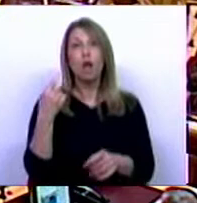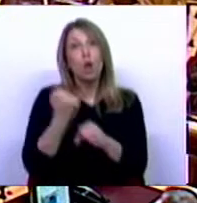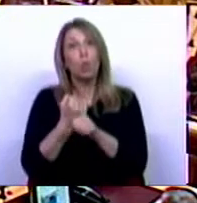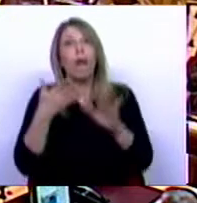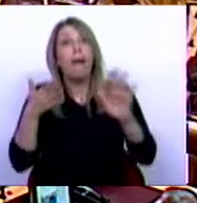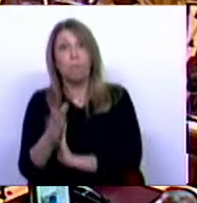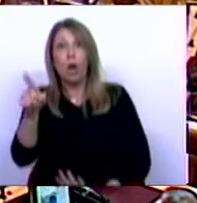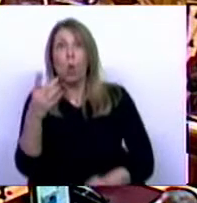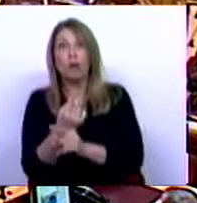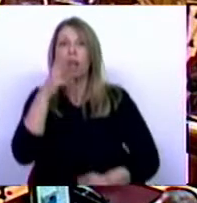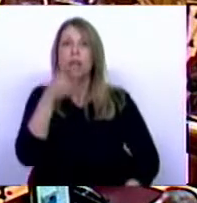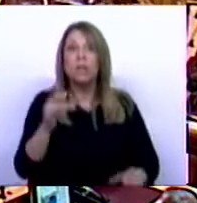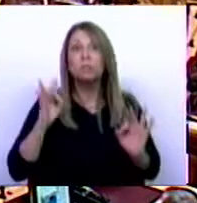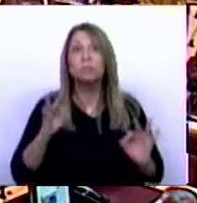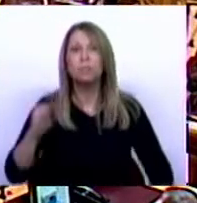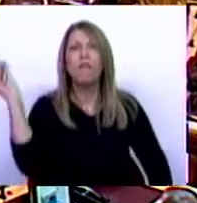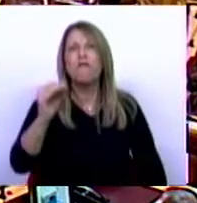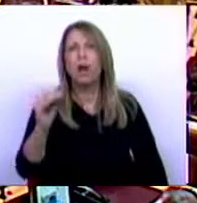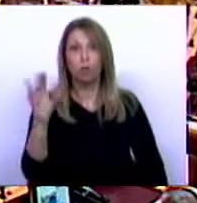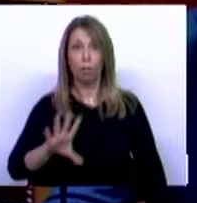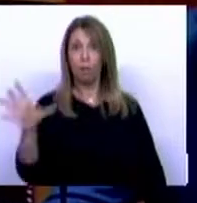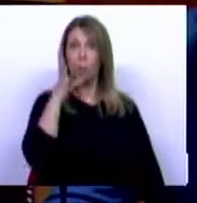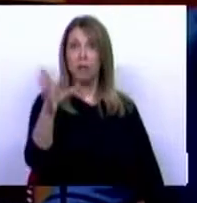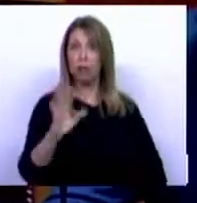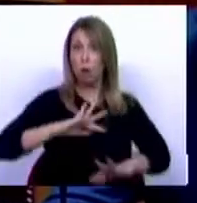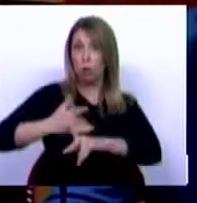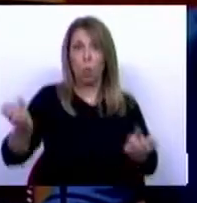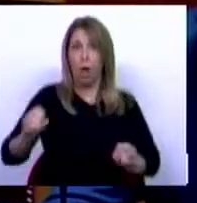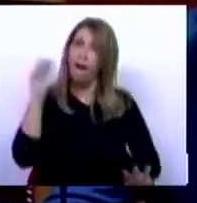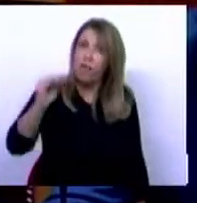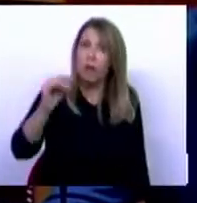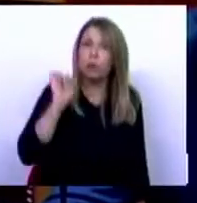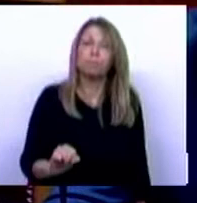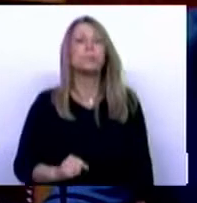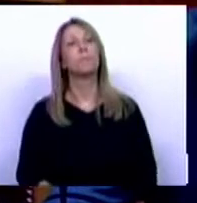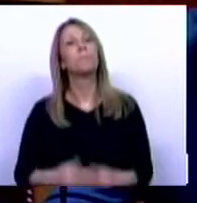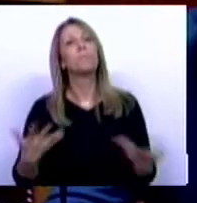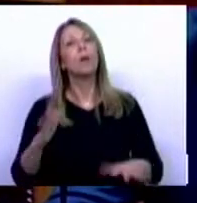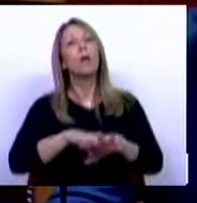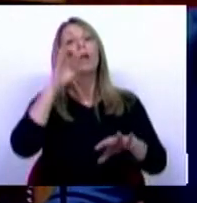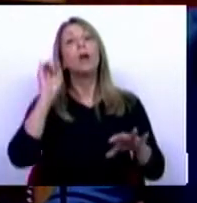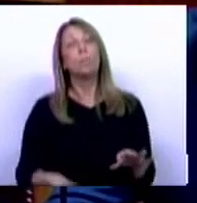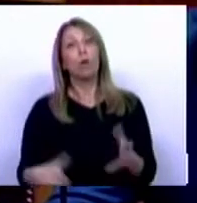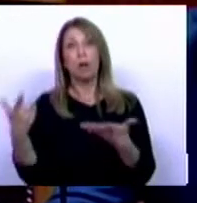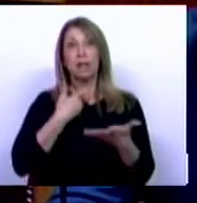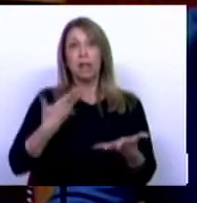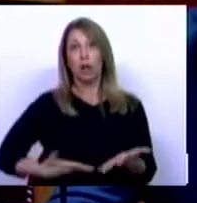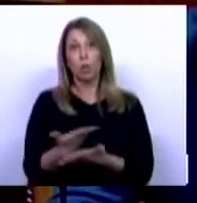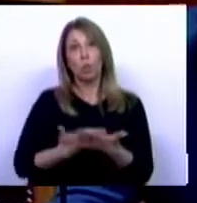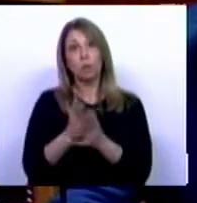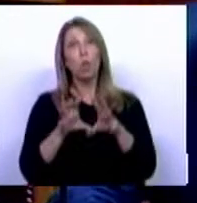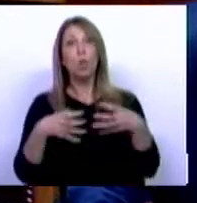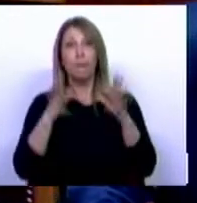literalmente falso. Não há outra maneira de dizer. O que queria dizer sobre isto é que o direito à noção coletiva tem que ser defendido e